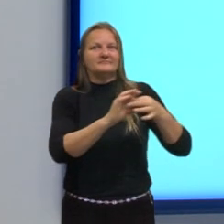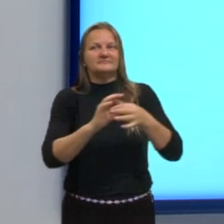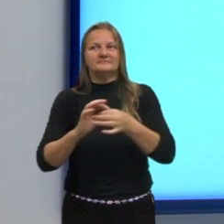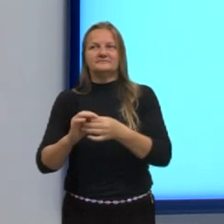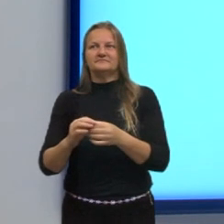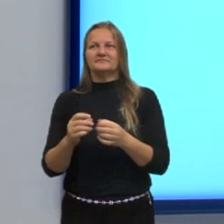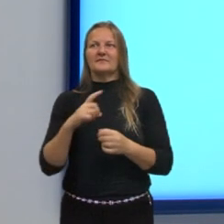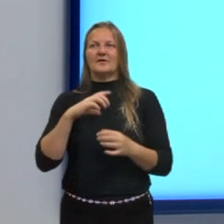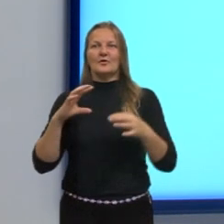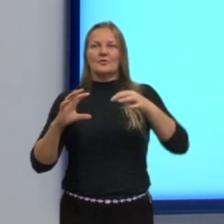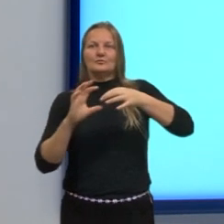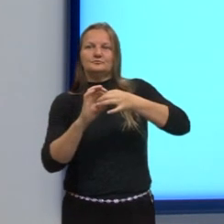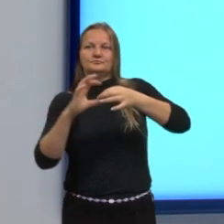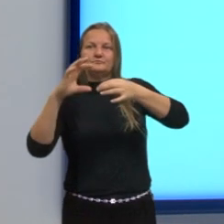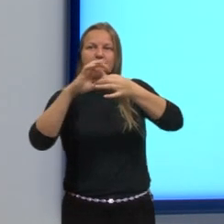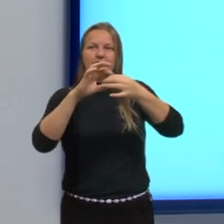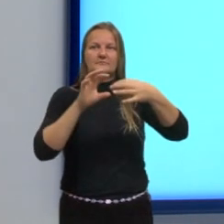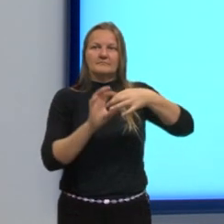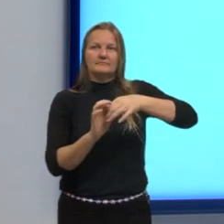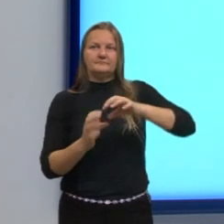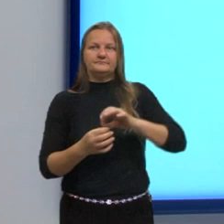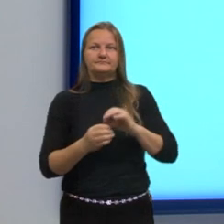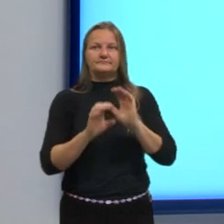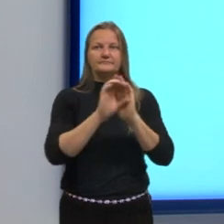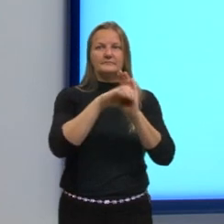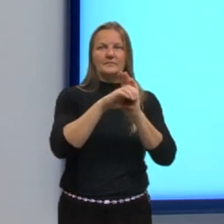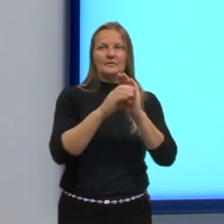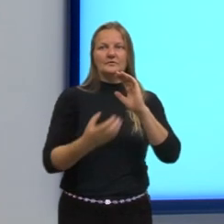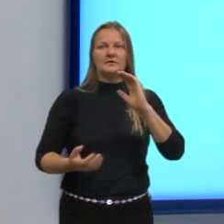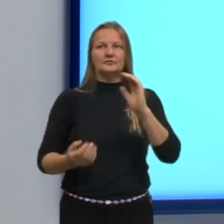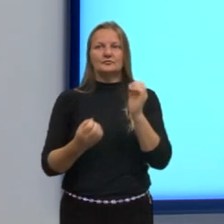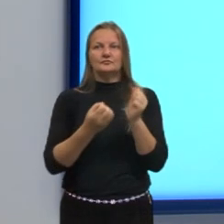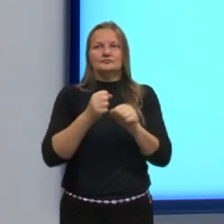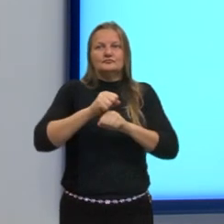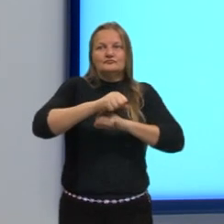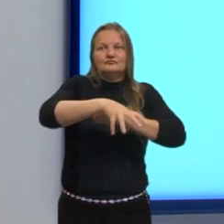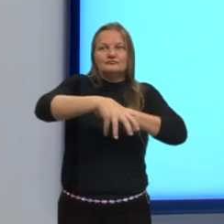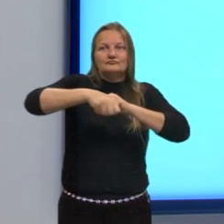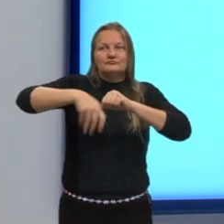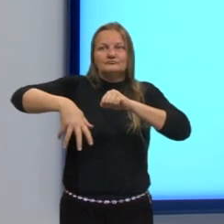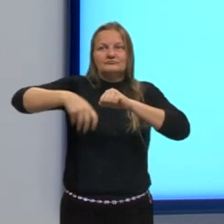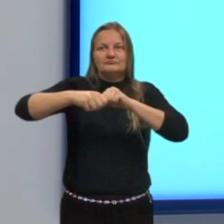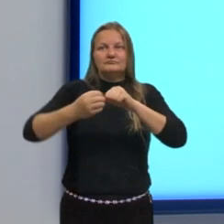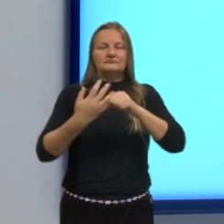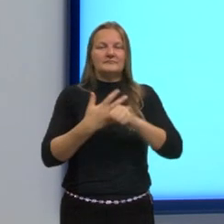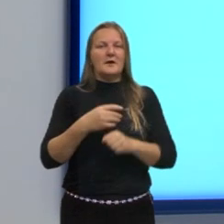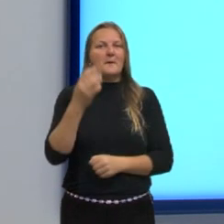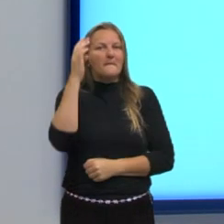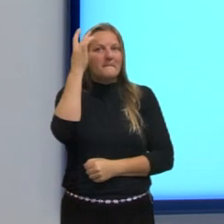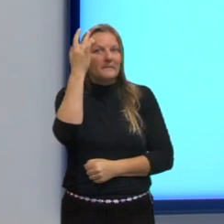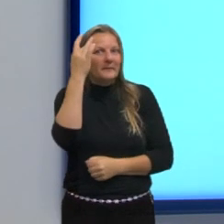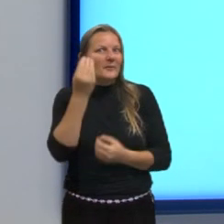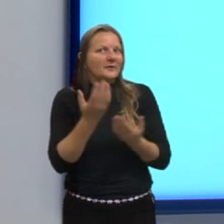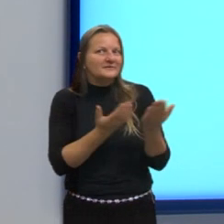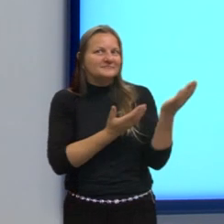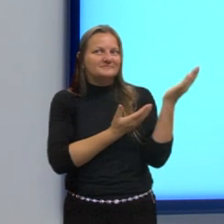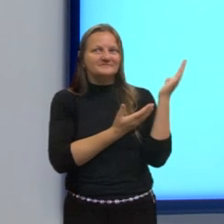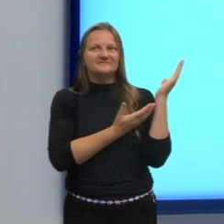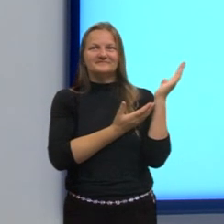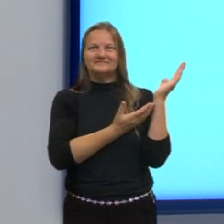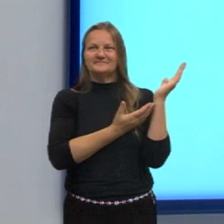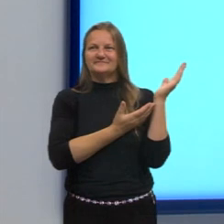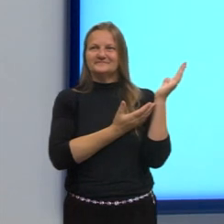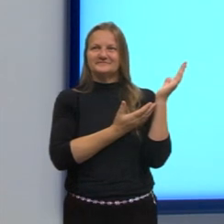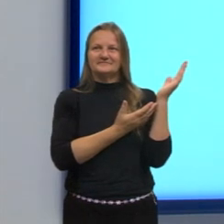aqui alguns conceitozinhos para vocês darem uma refrescada na memória. Tá aqui. Ai,